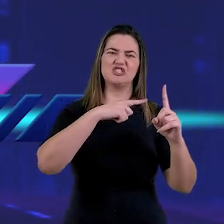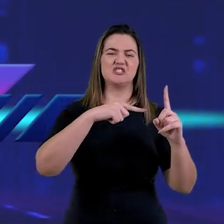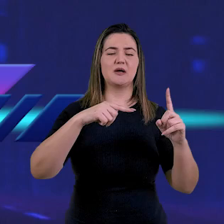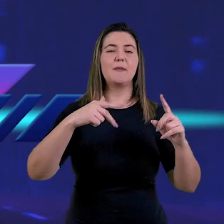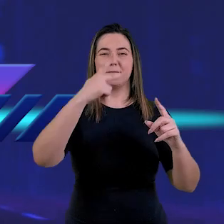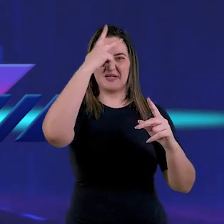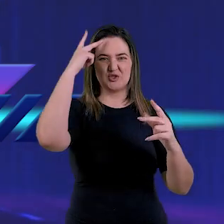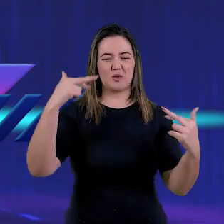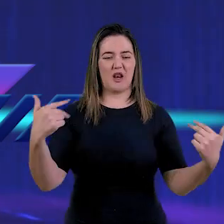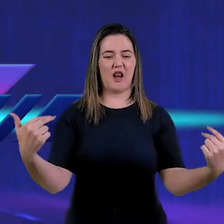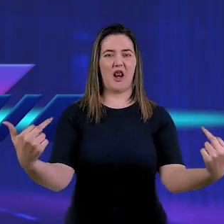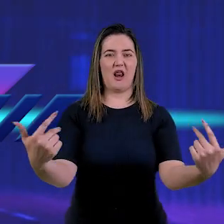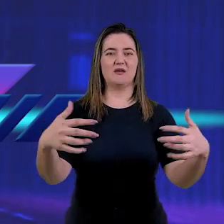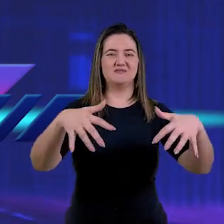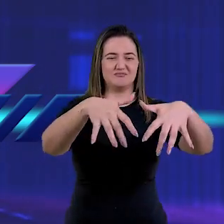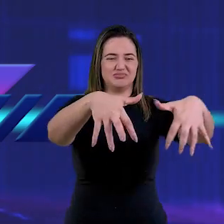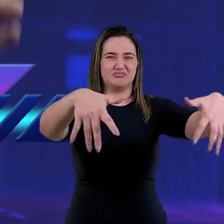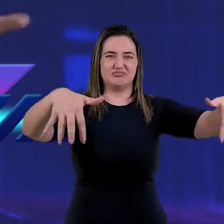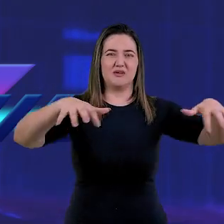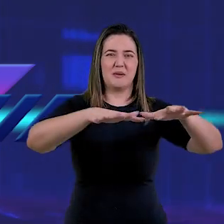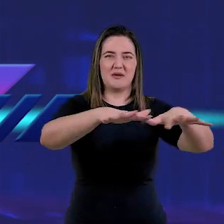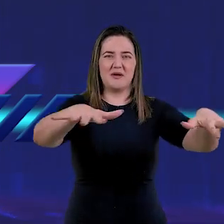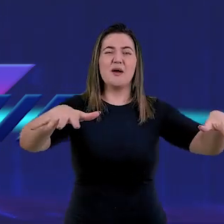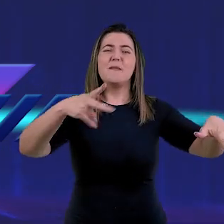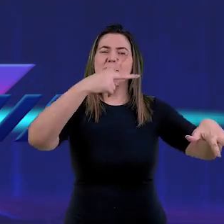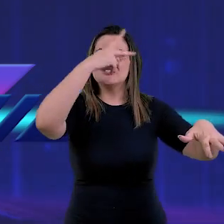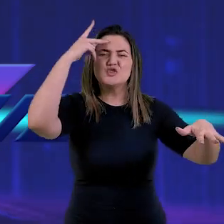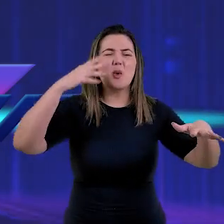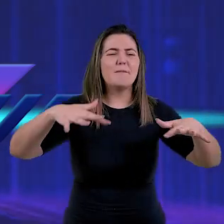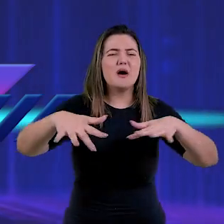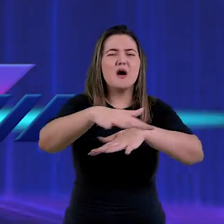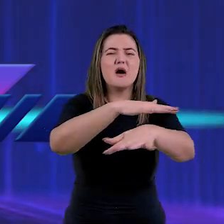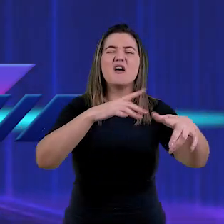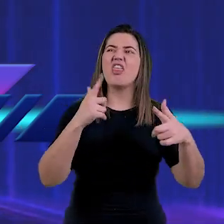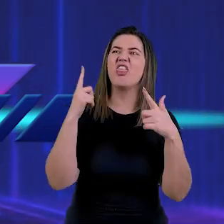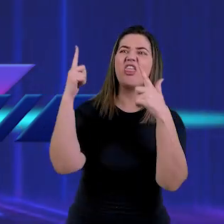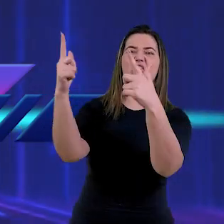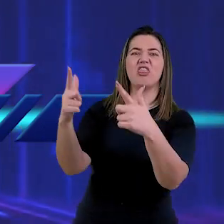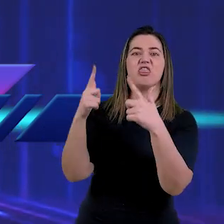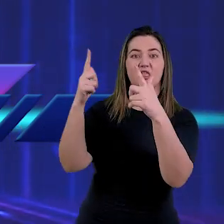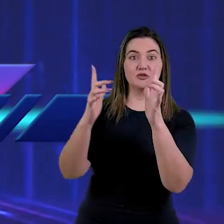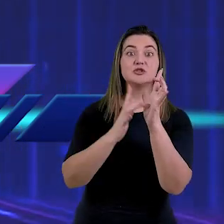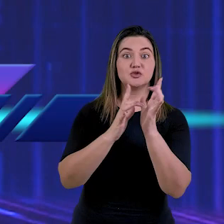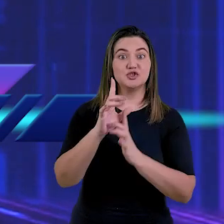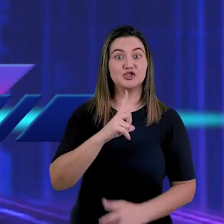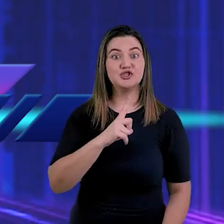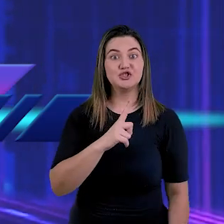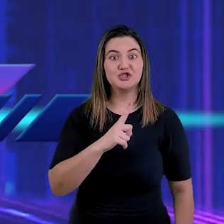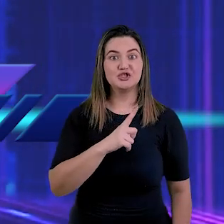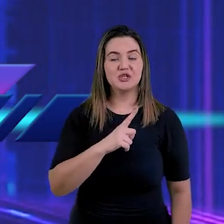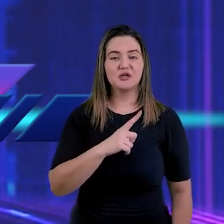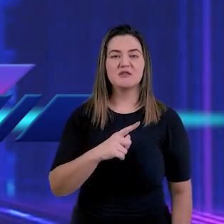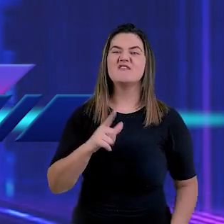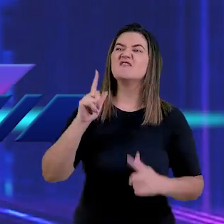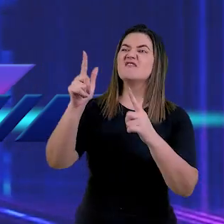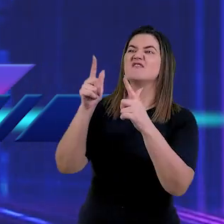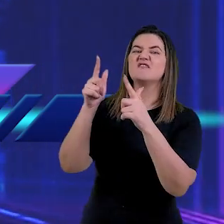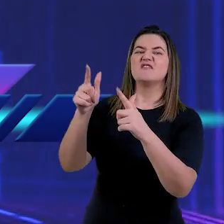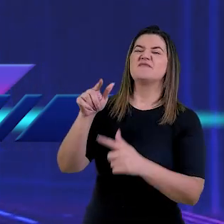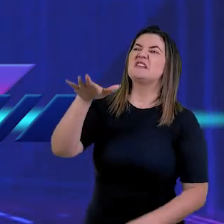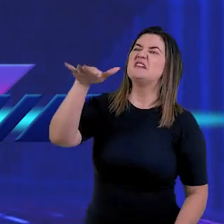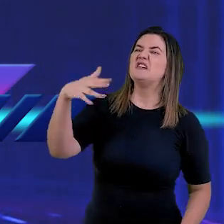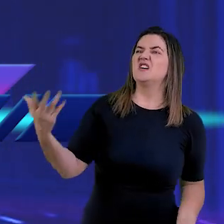haviam pessoas ali ao redor, inclusive um dos crucificados, que estavam zombando de Jesus. E eles